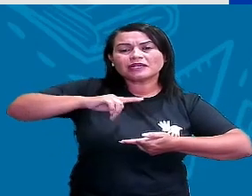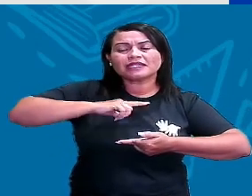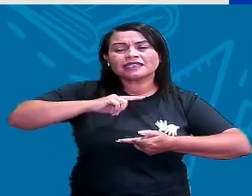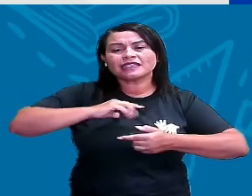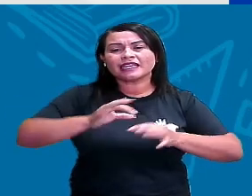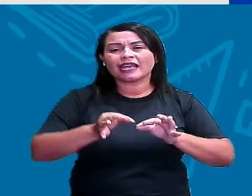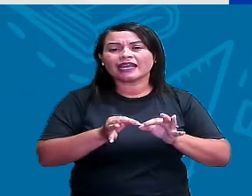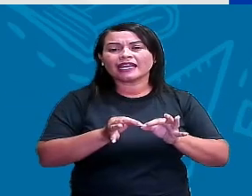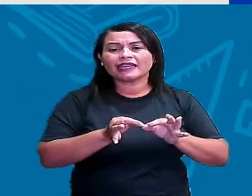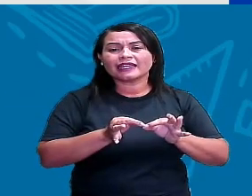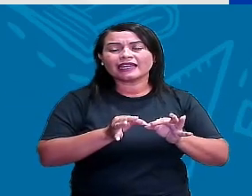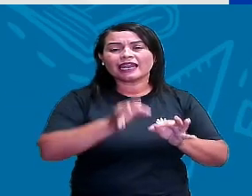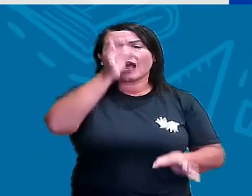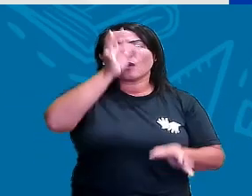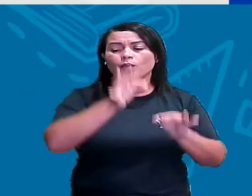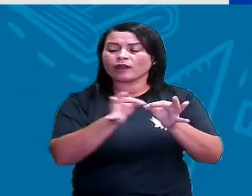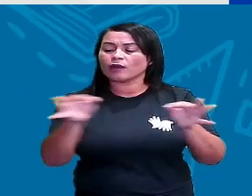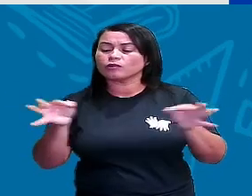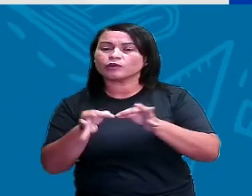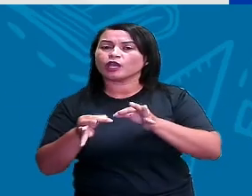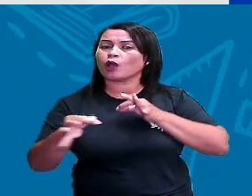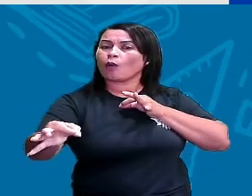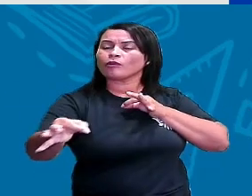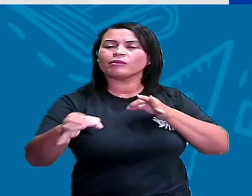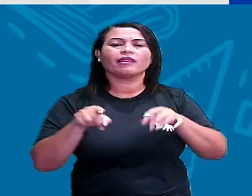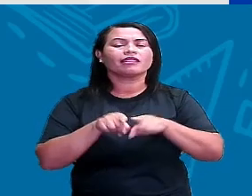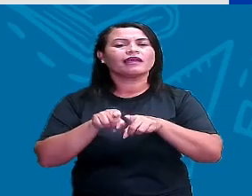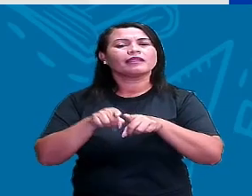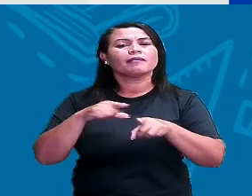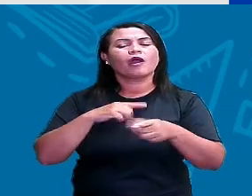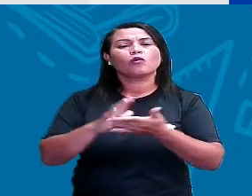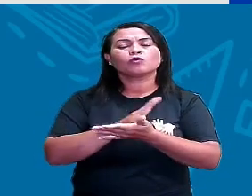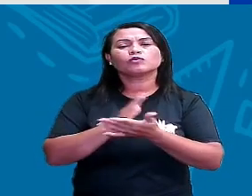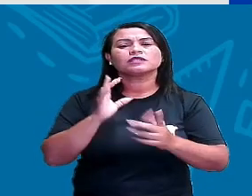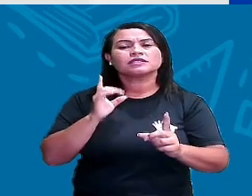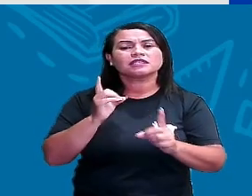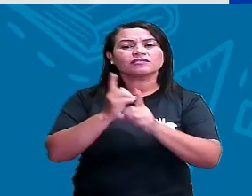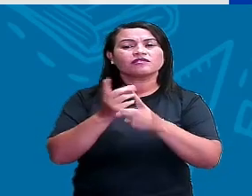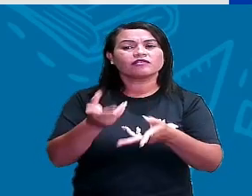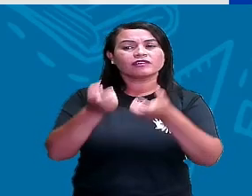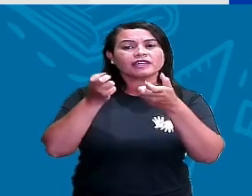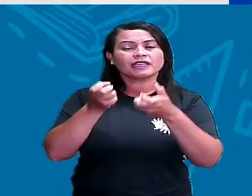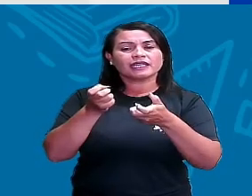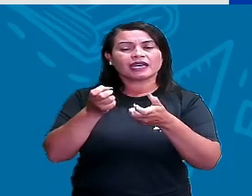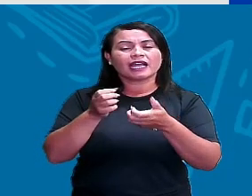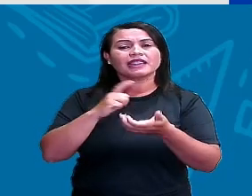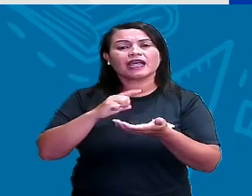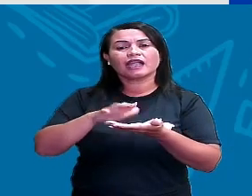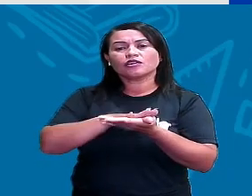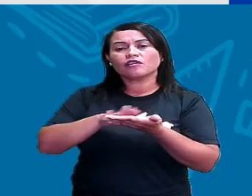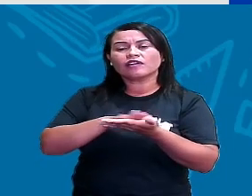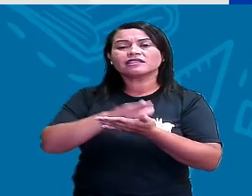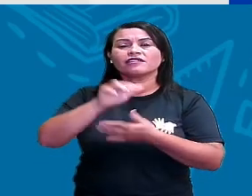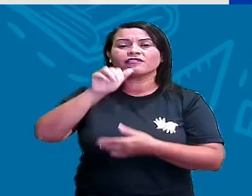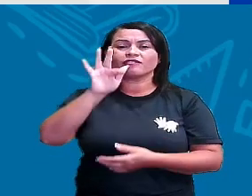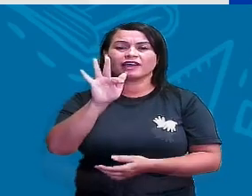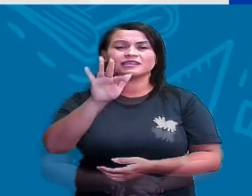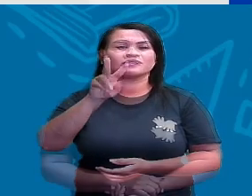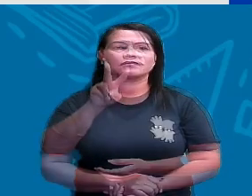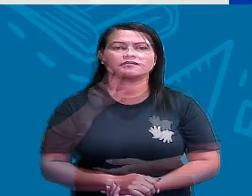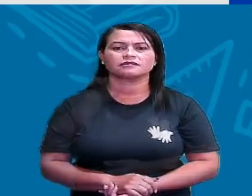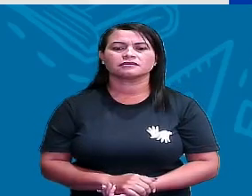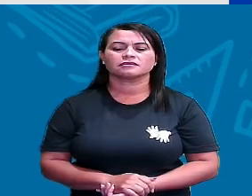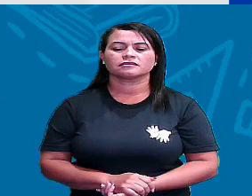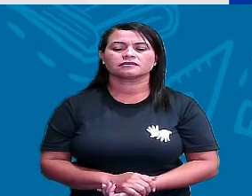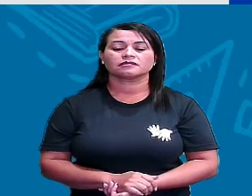altura e comprimento. Existem sólidos que podem identificar suas faces, seus vértices e suas arestas. Ok?